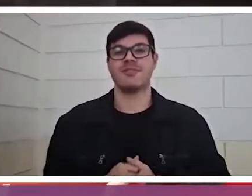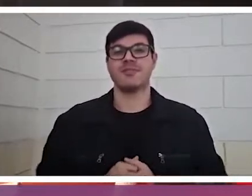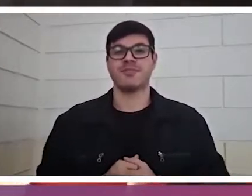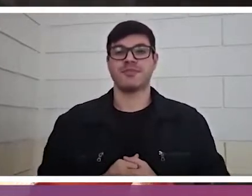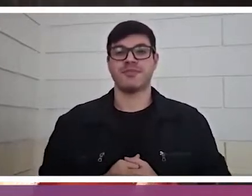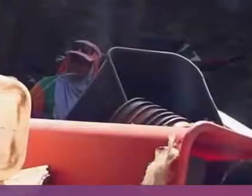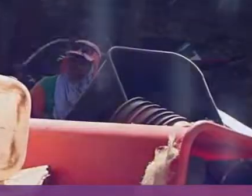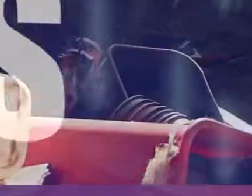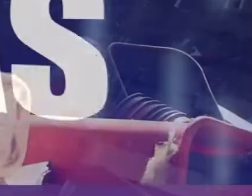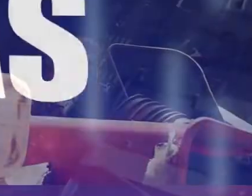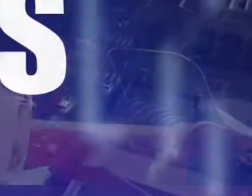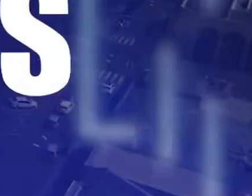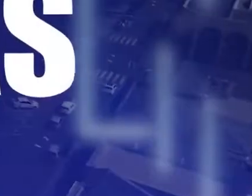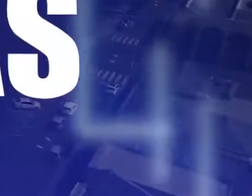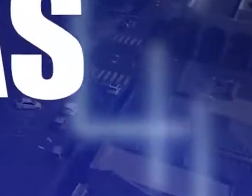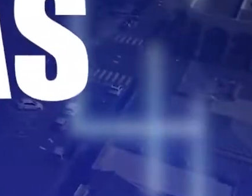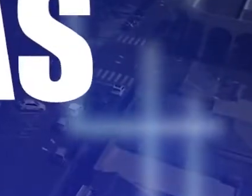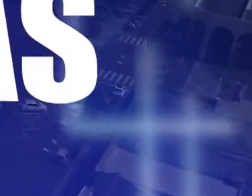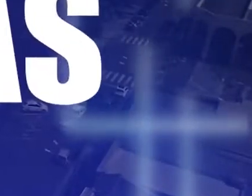cidade de Araras.